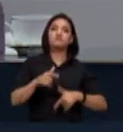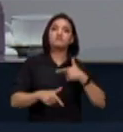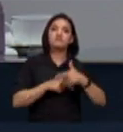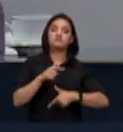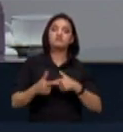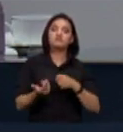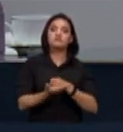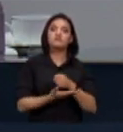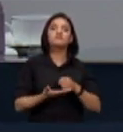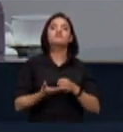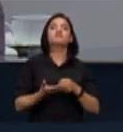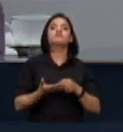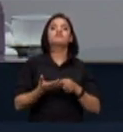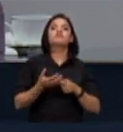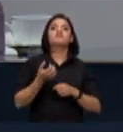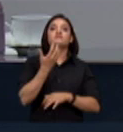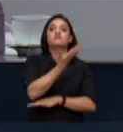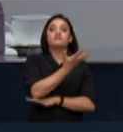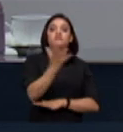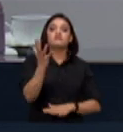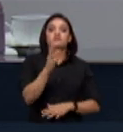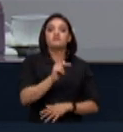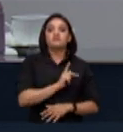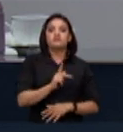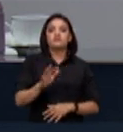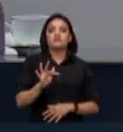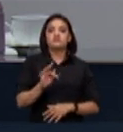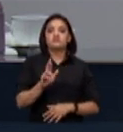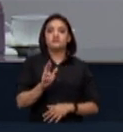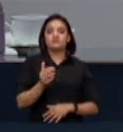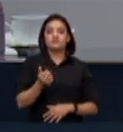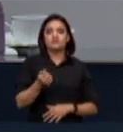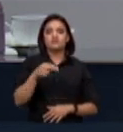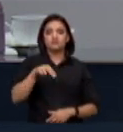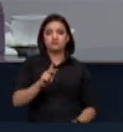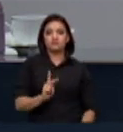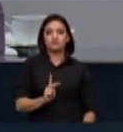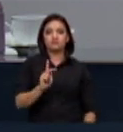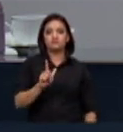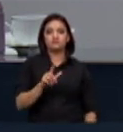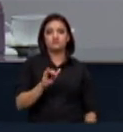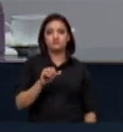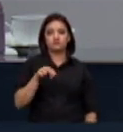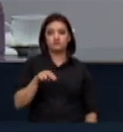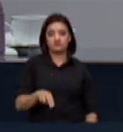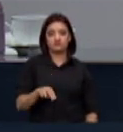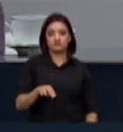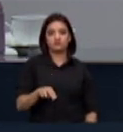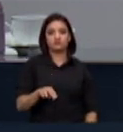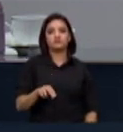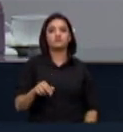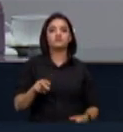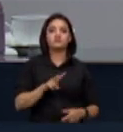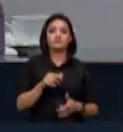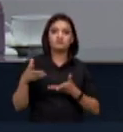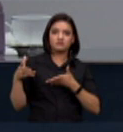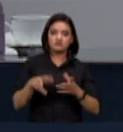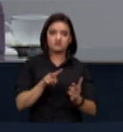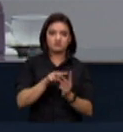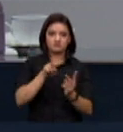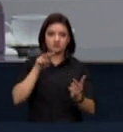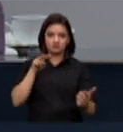Florestal o seu presidente Frank Rogieri de Souza Almeida que participará